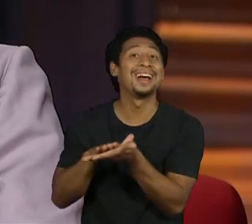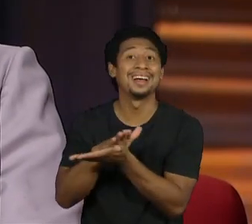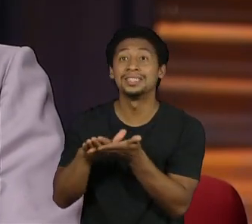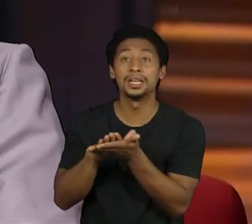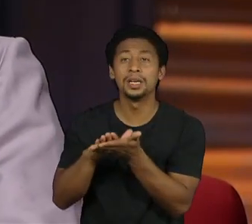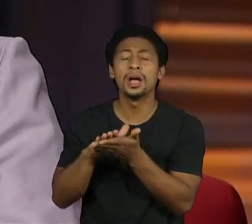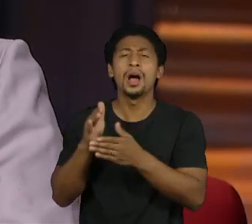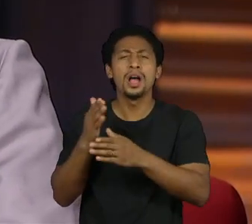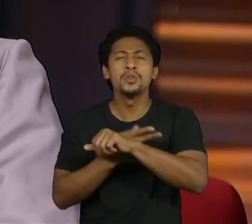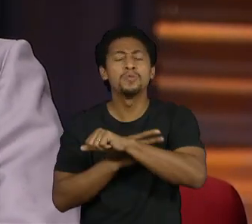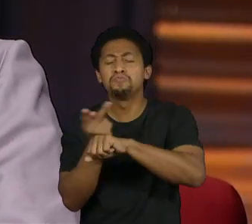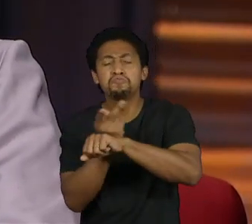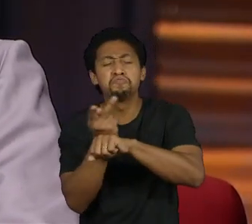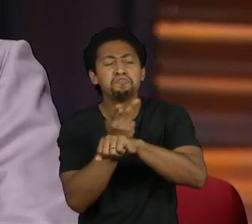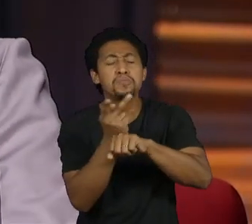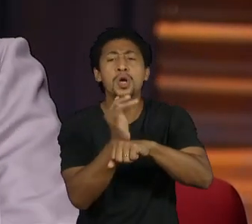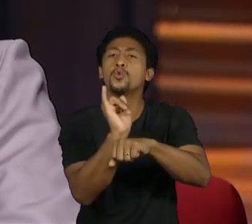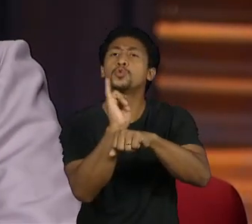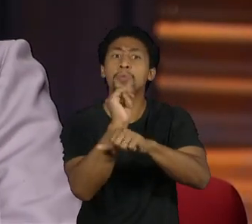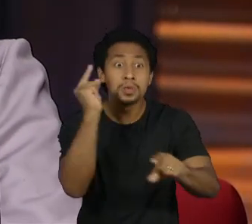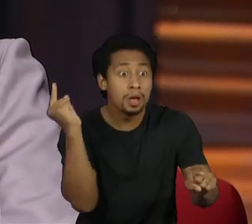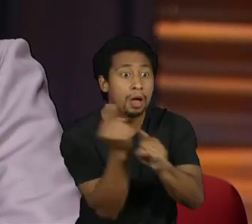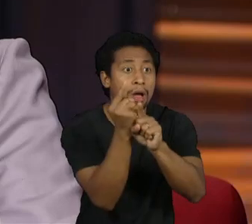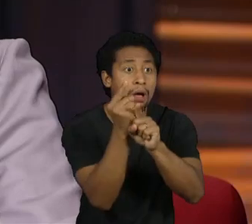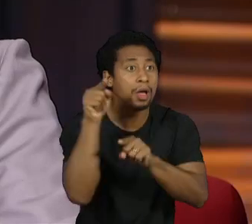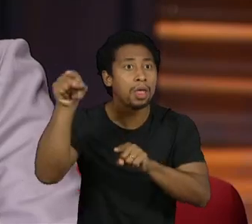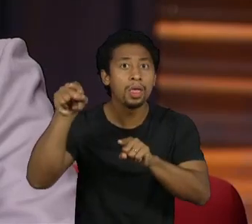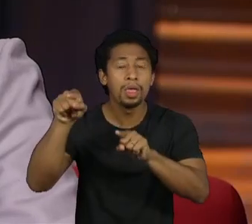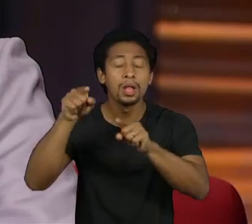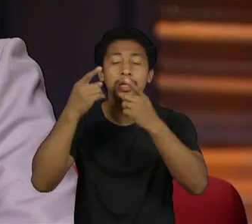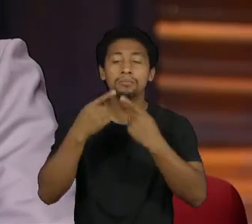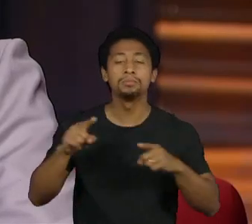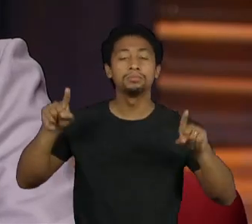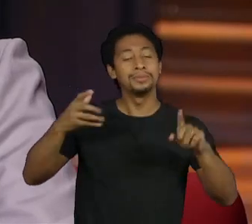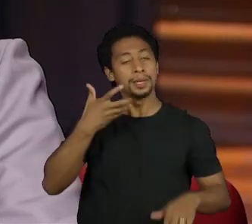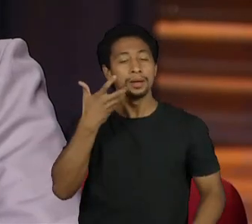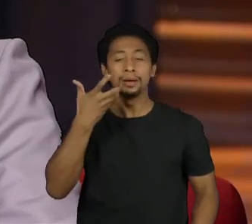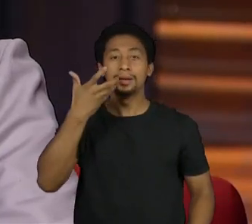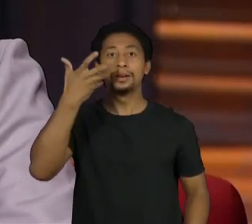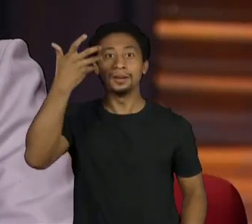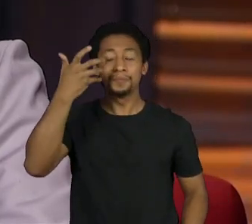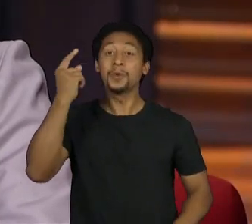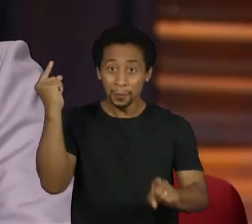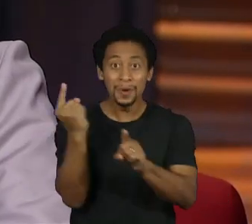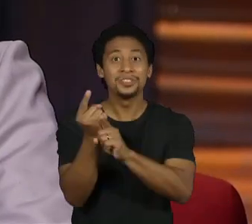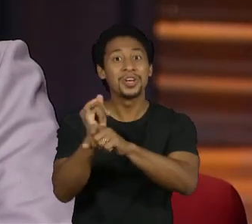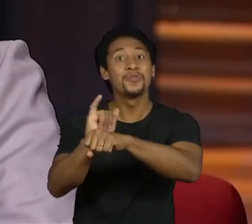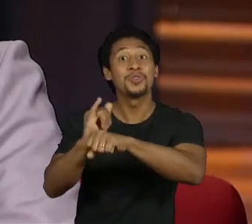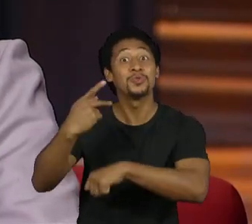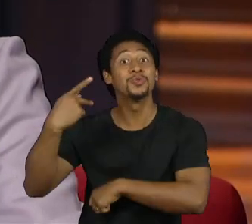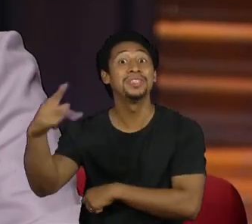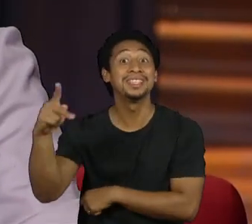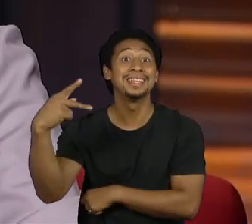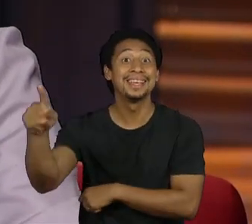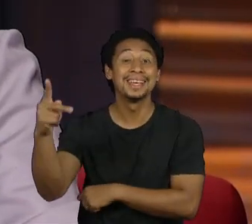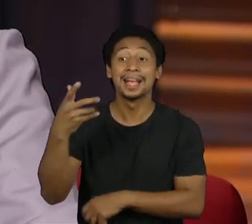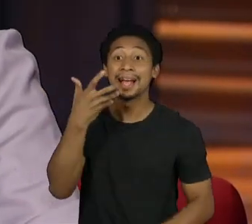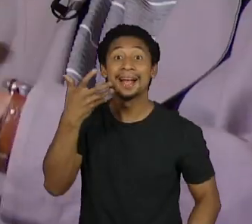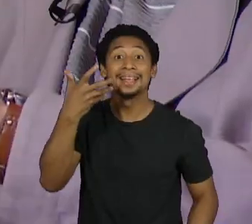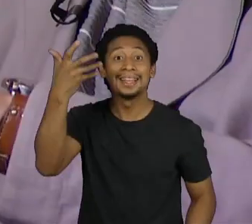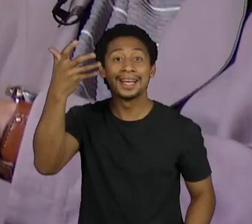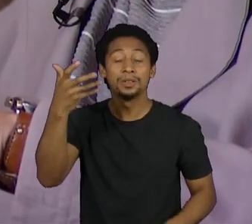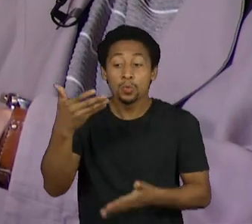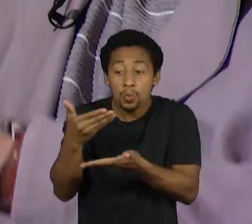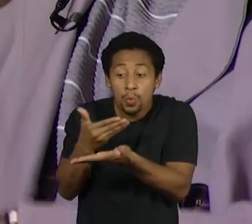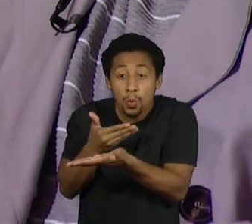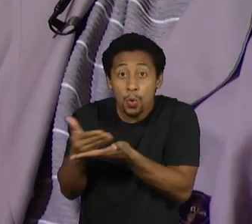essa música. E eu tive acesso a esse vídeo bem no comecinho do ano da pandemia, em 2020. Não tinha